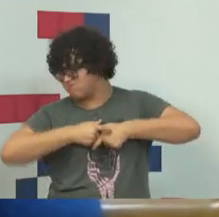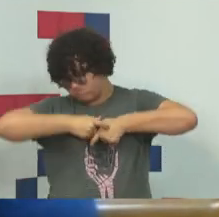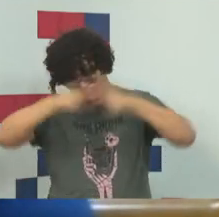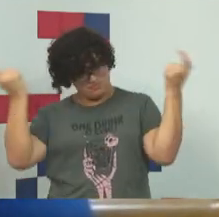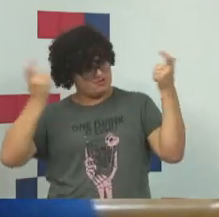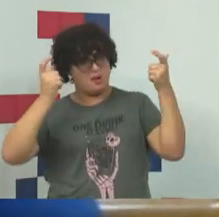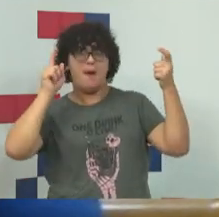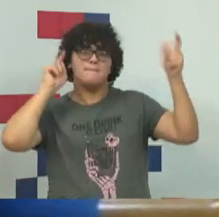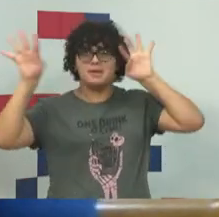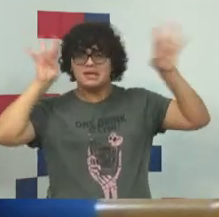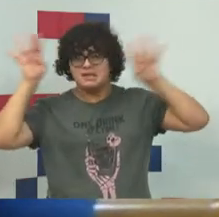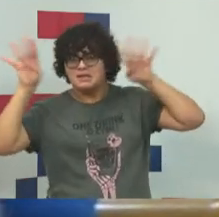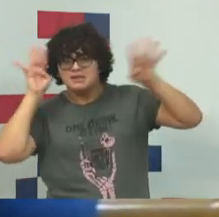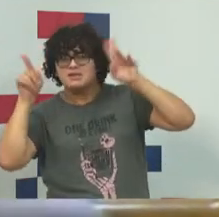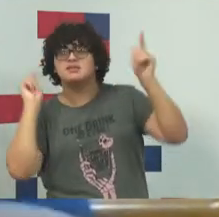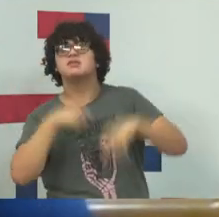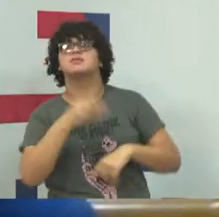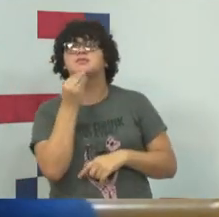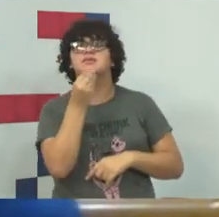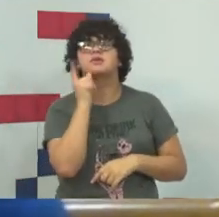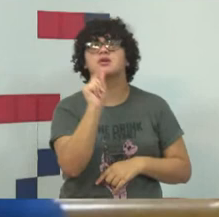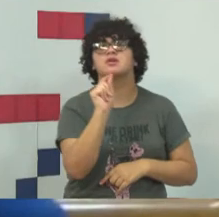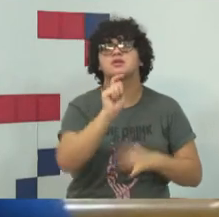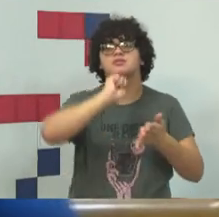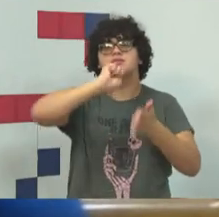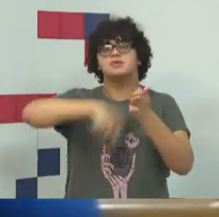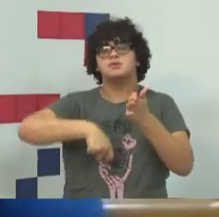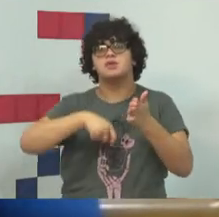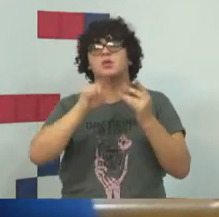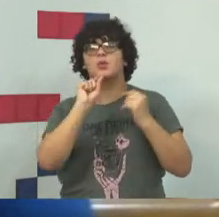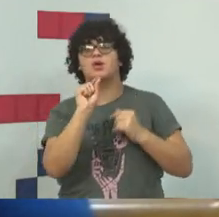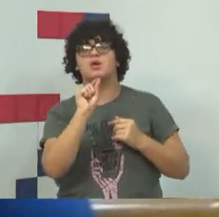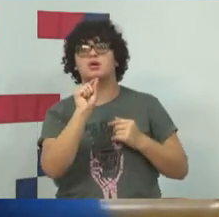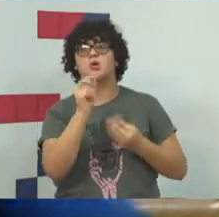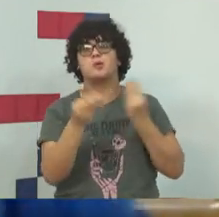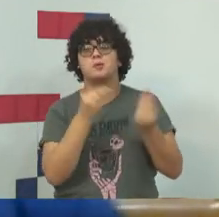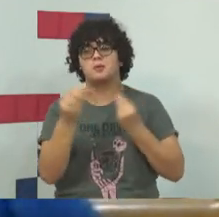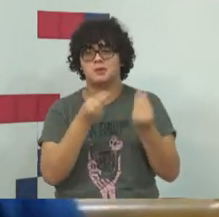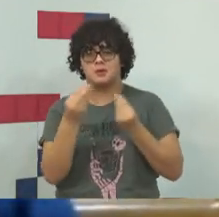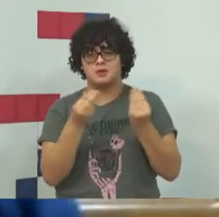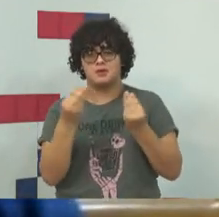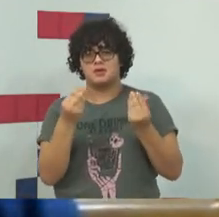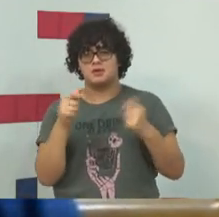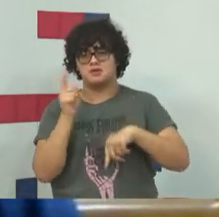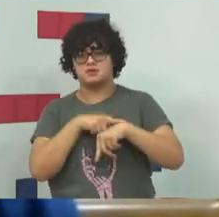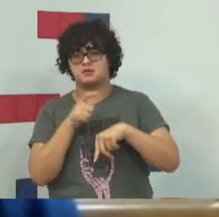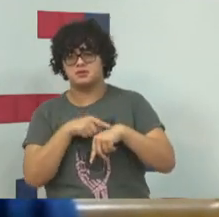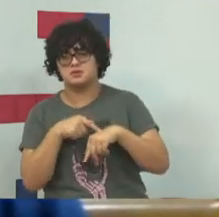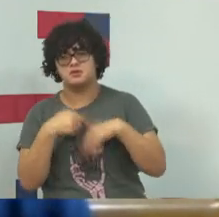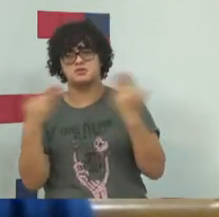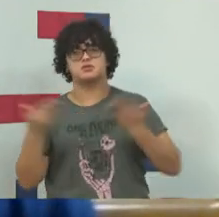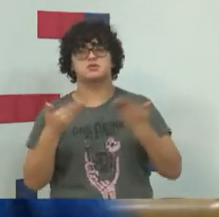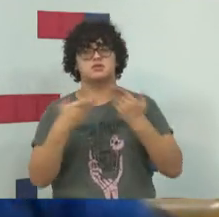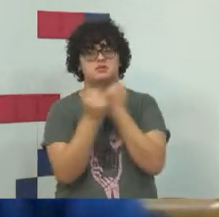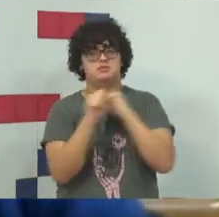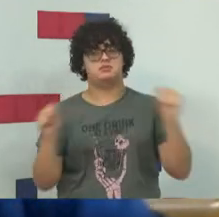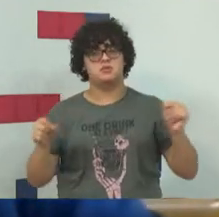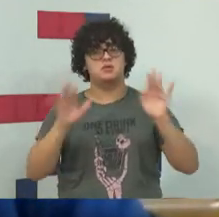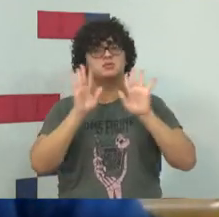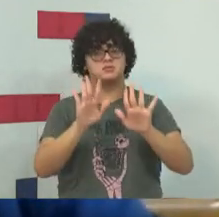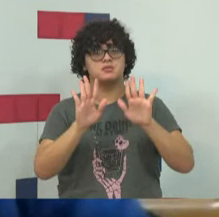se ela imaginar que a chance dela ser efetivamente penalizada, não, acabar não sendo tão grande,